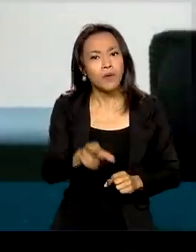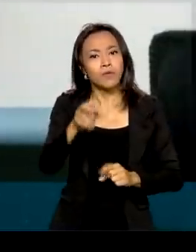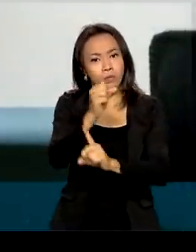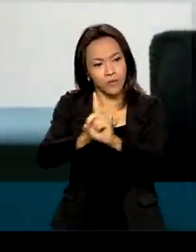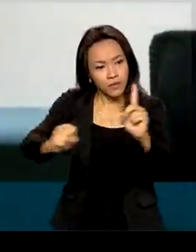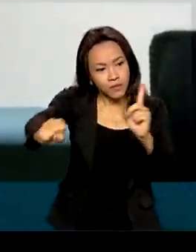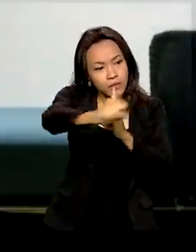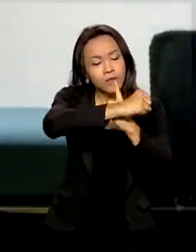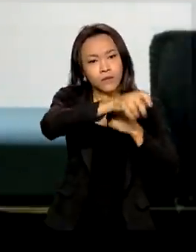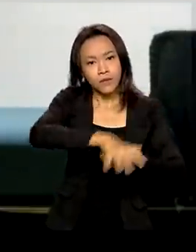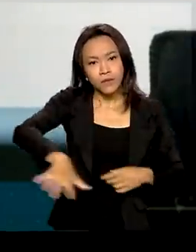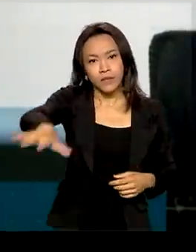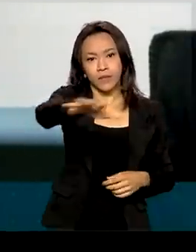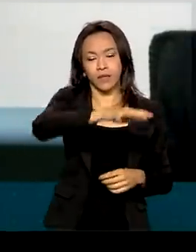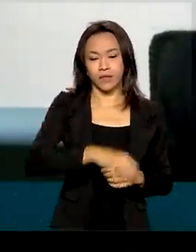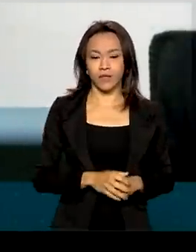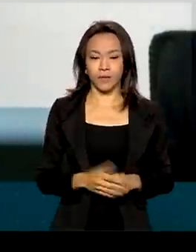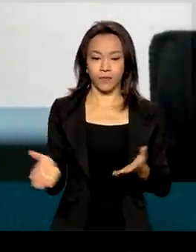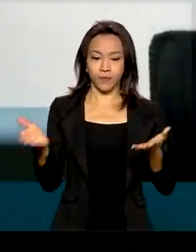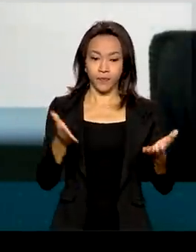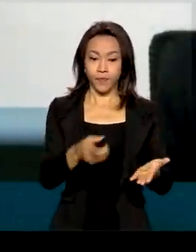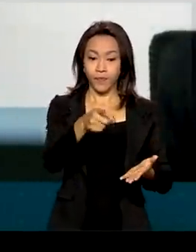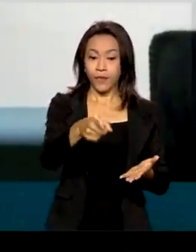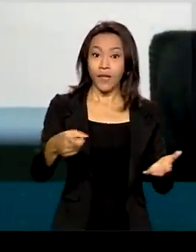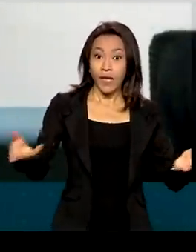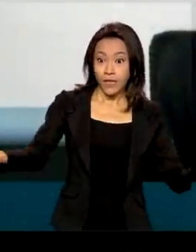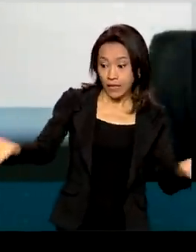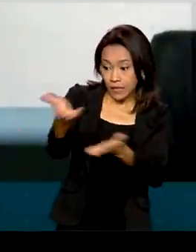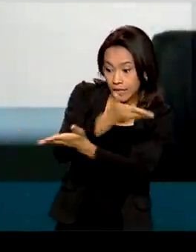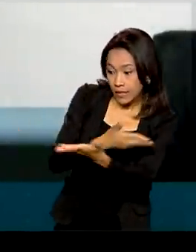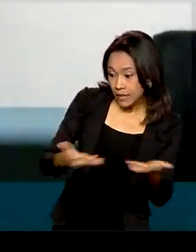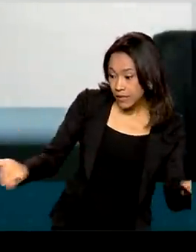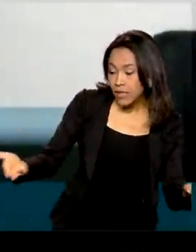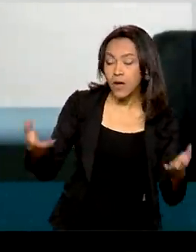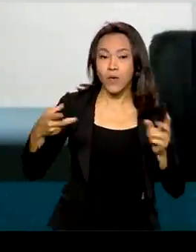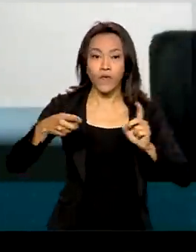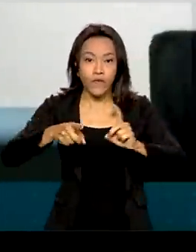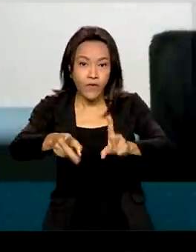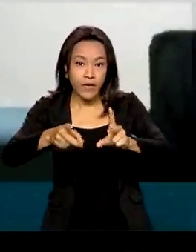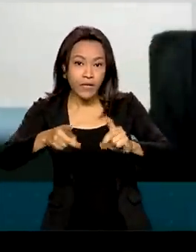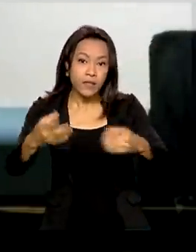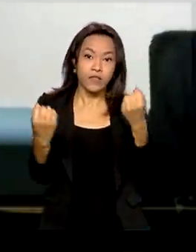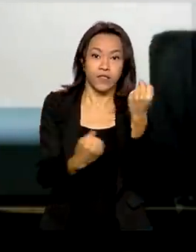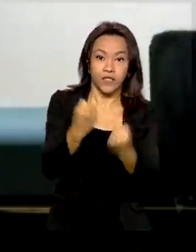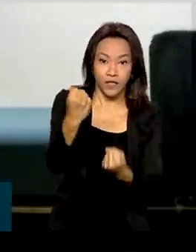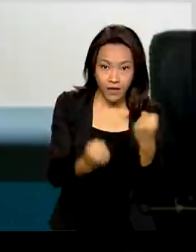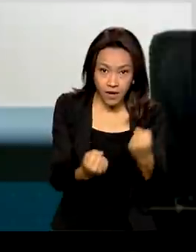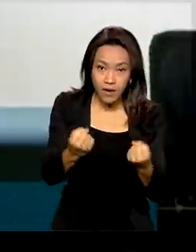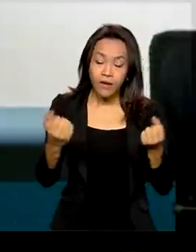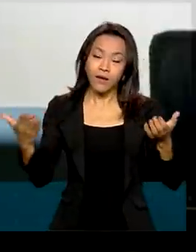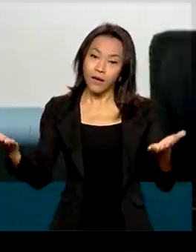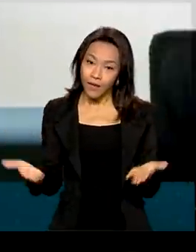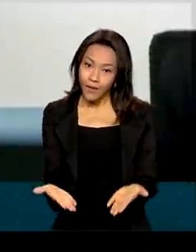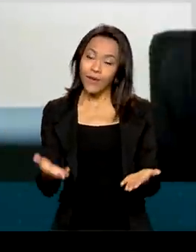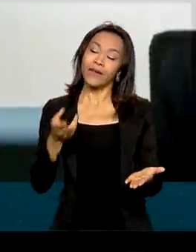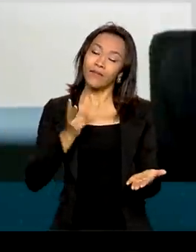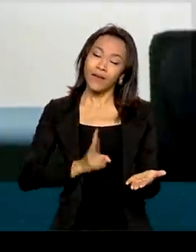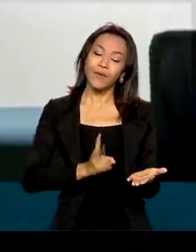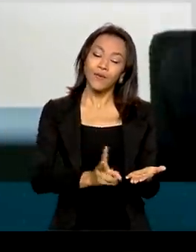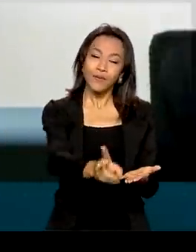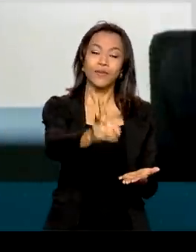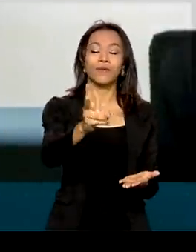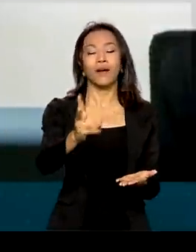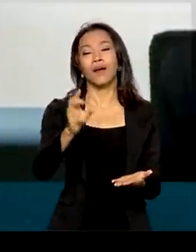volta mais. A comunicação de venda, a transação de comercialização de veículos, ela agora tende a ser cada